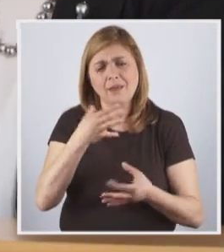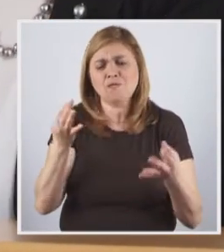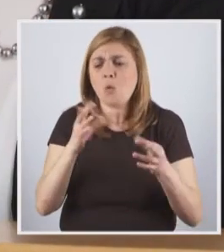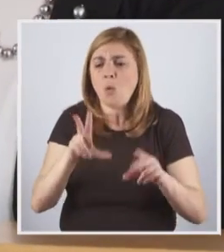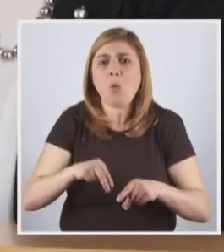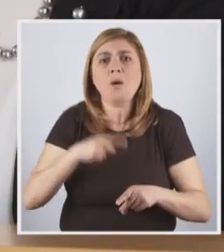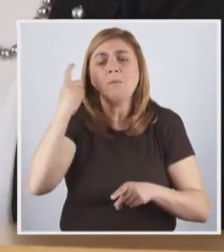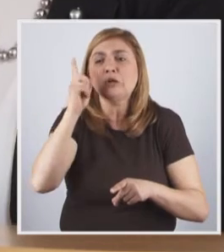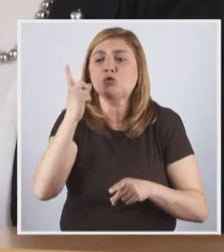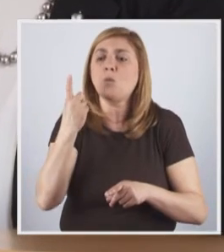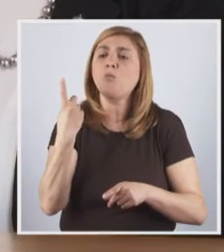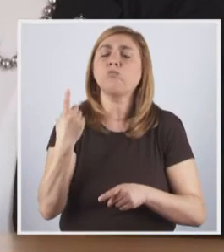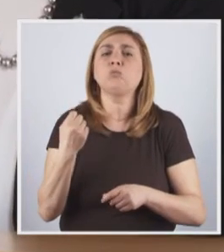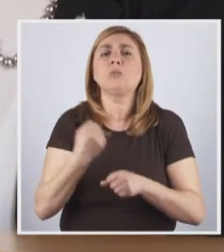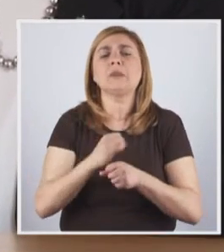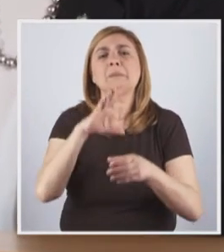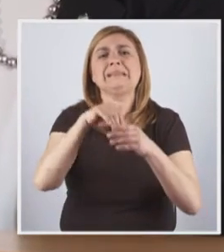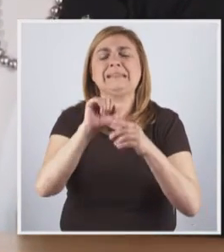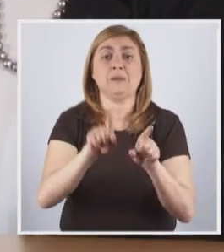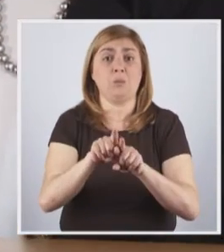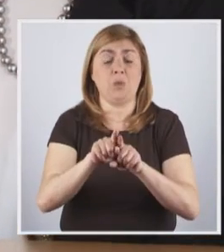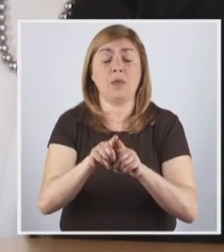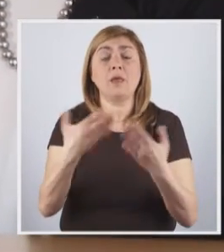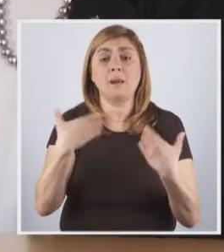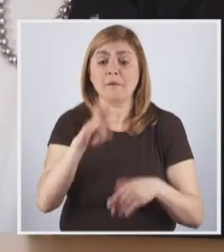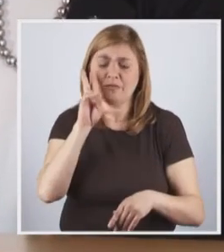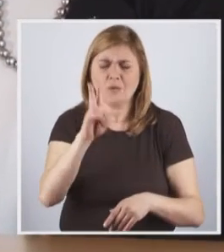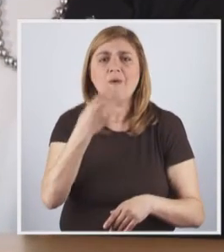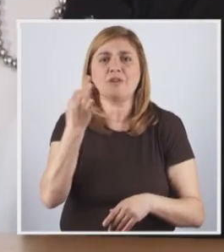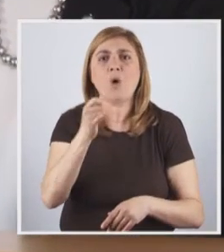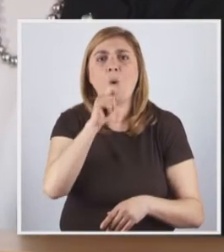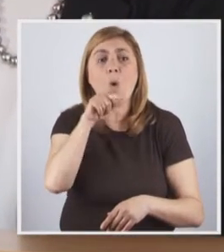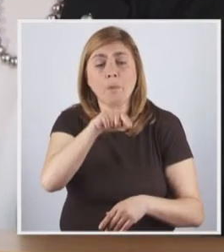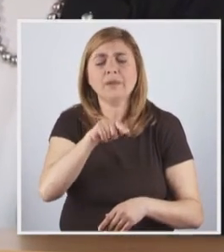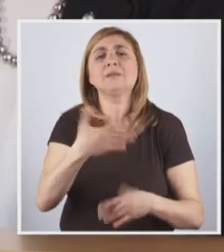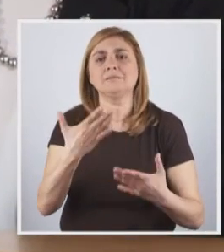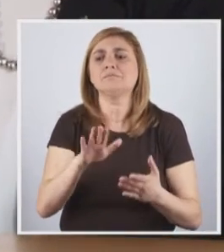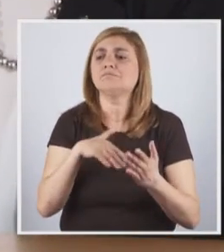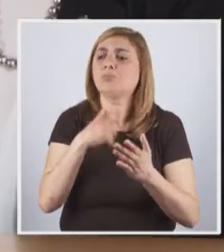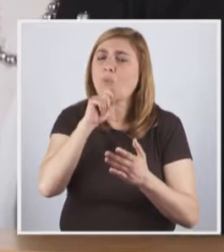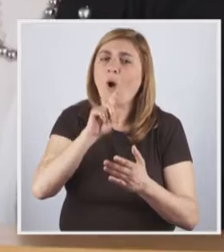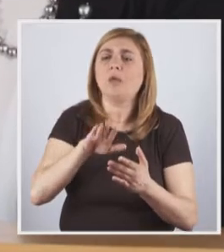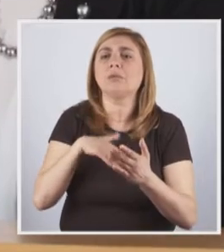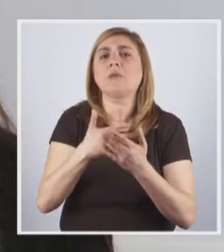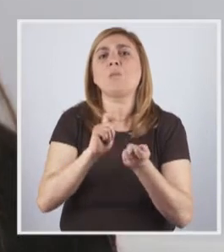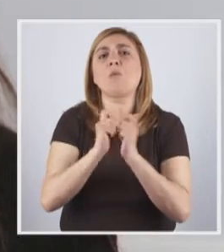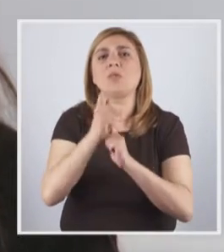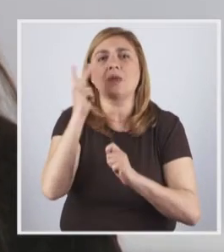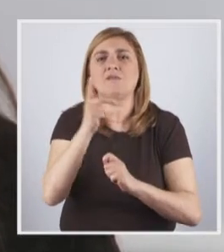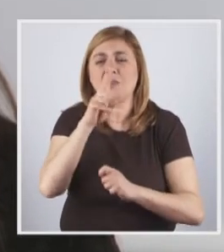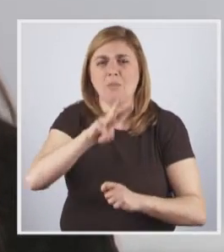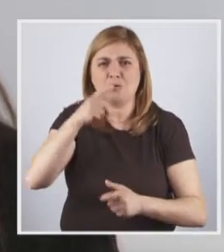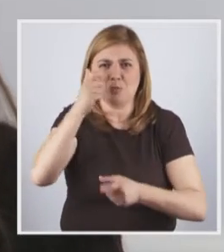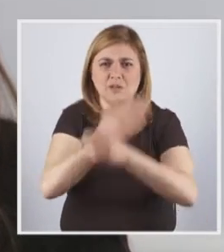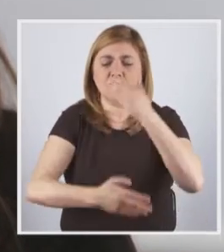ter ambicionado exercer um cargo político, mas viu nesta a oportunidade de mudar a vida de milhares de pessoas com deficiência que